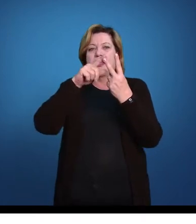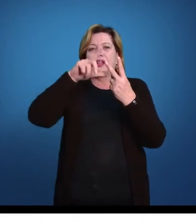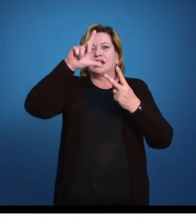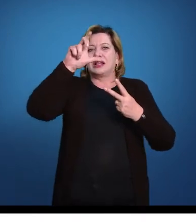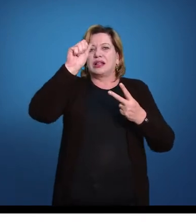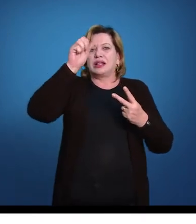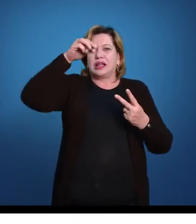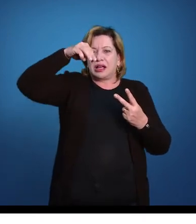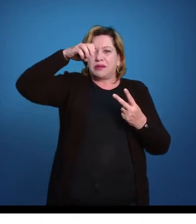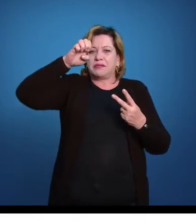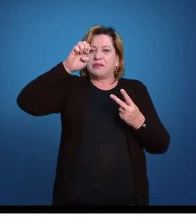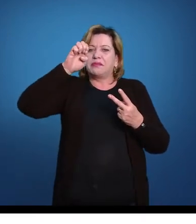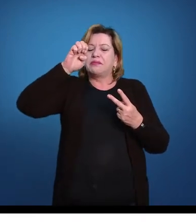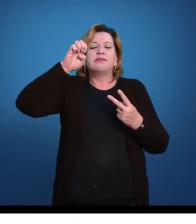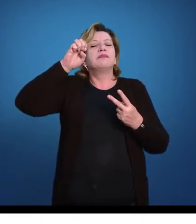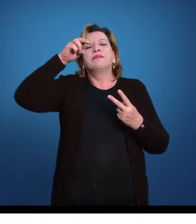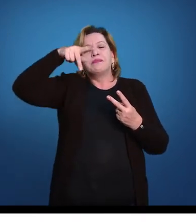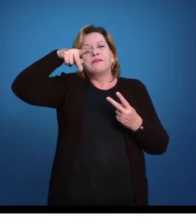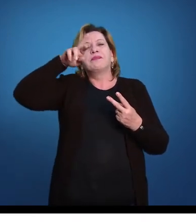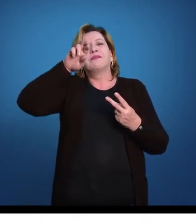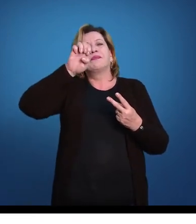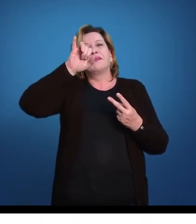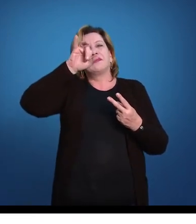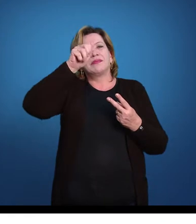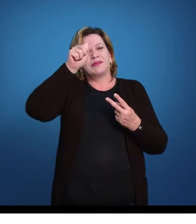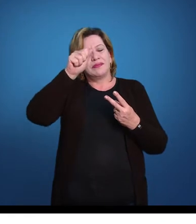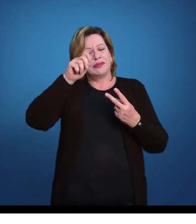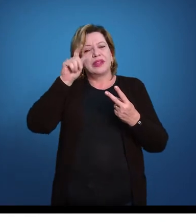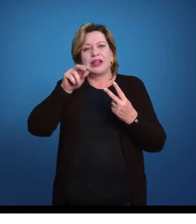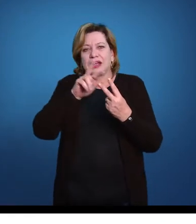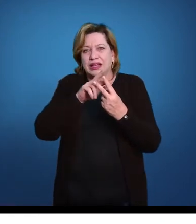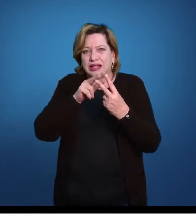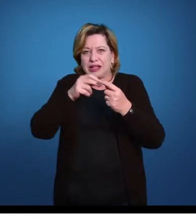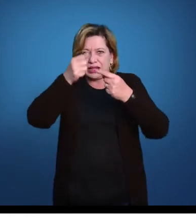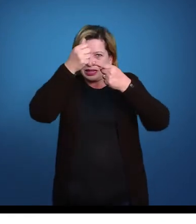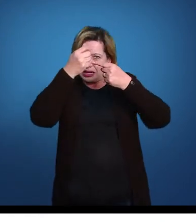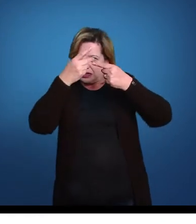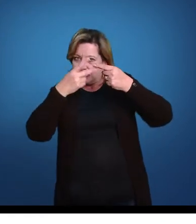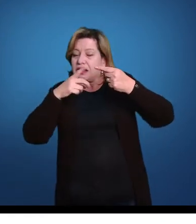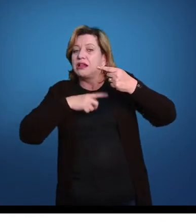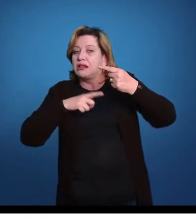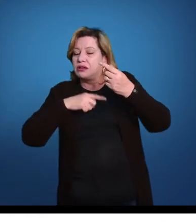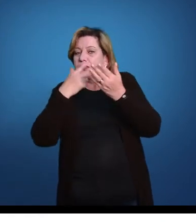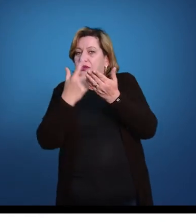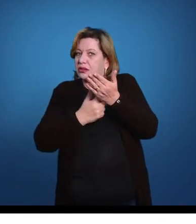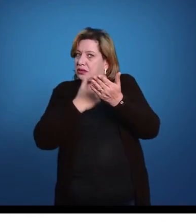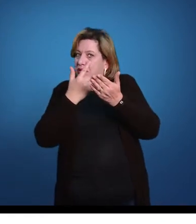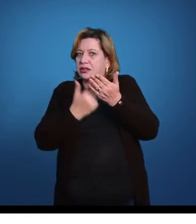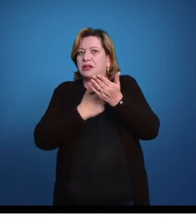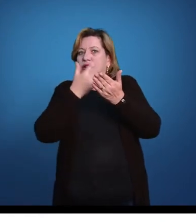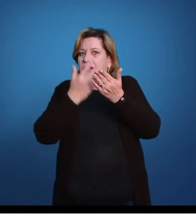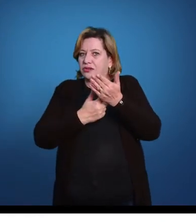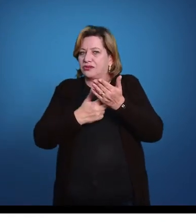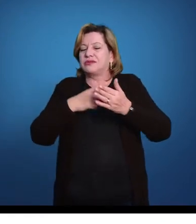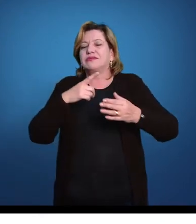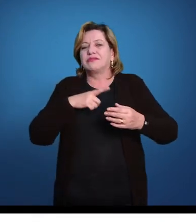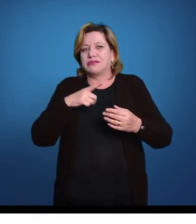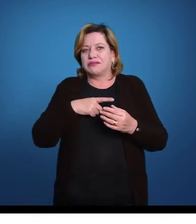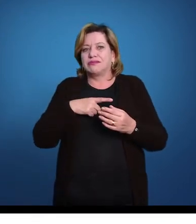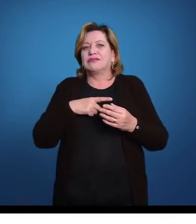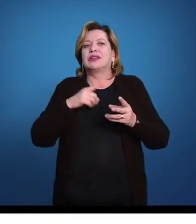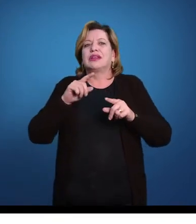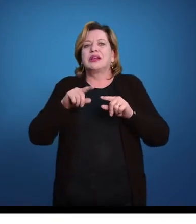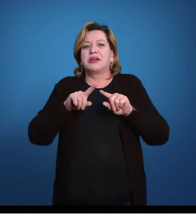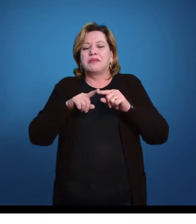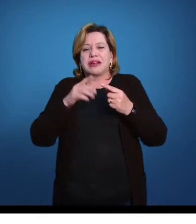geral sobre eles. As características próprias vocês vão ver nos livros, nas leituras indicadas. E